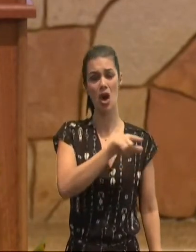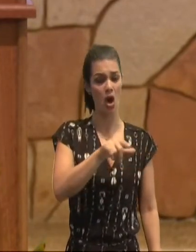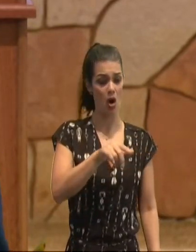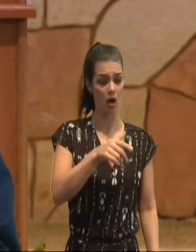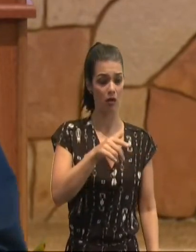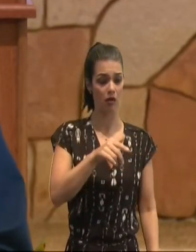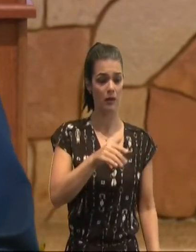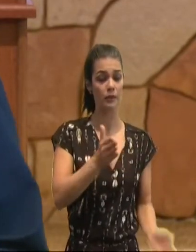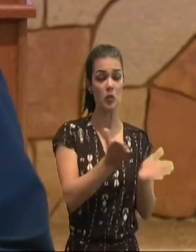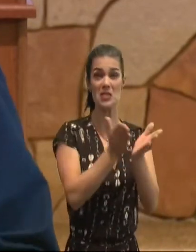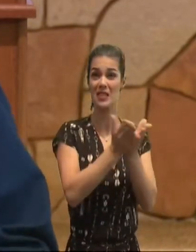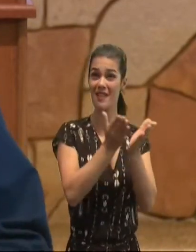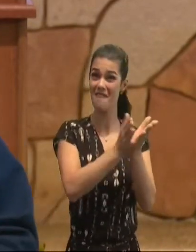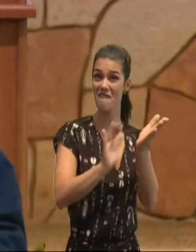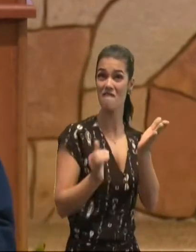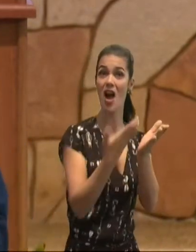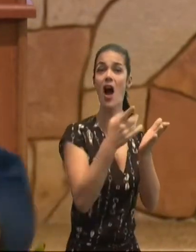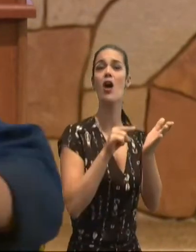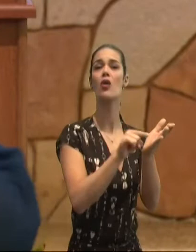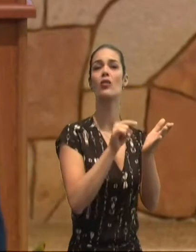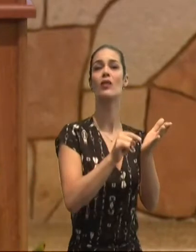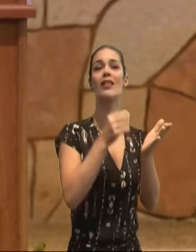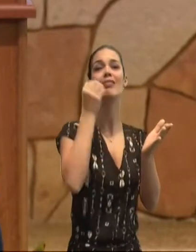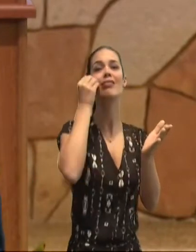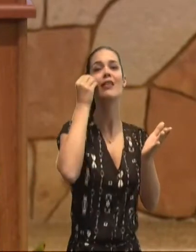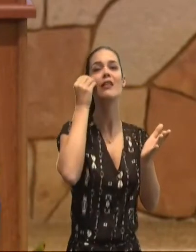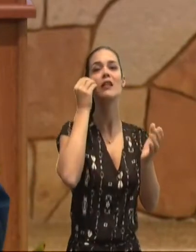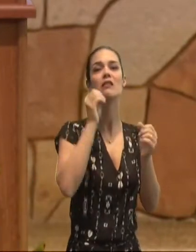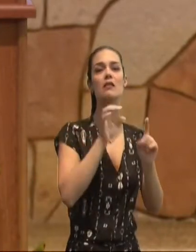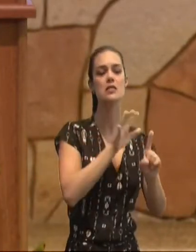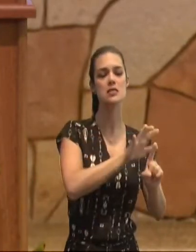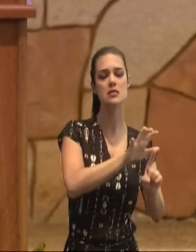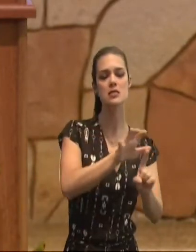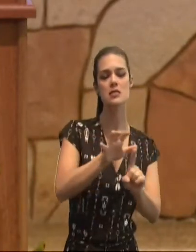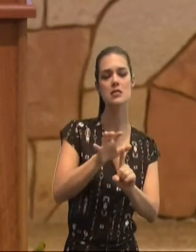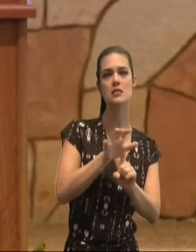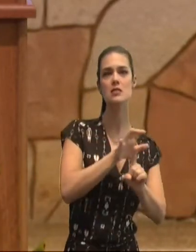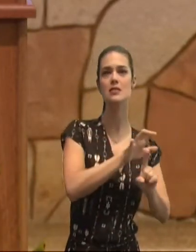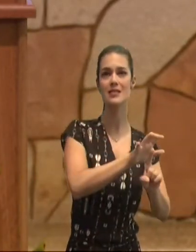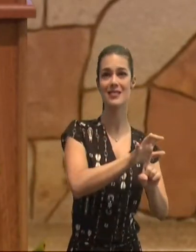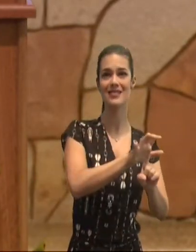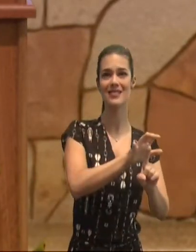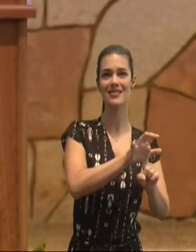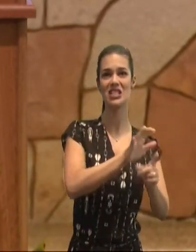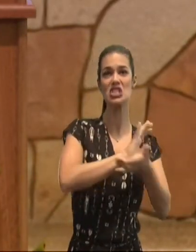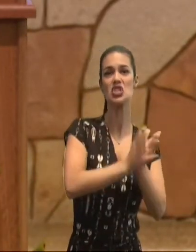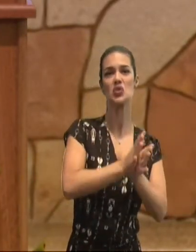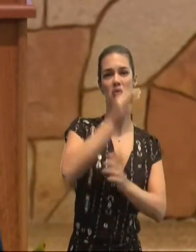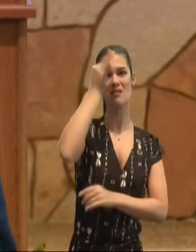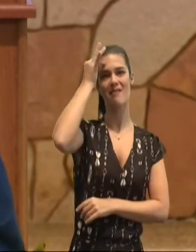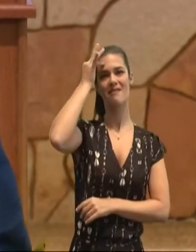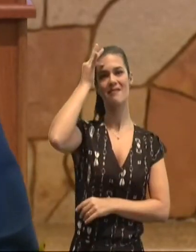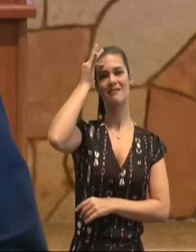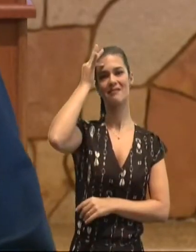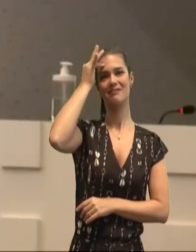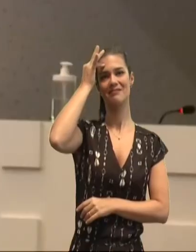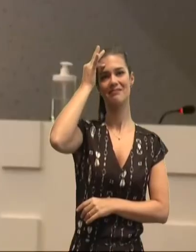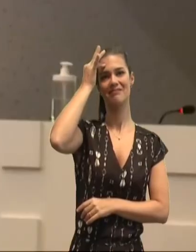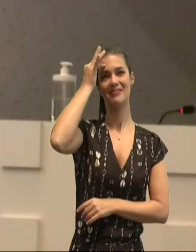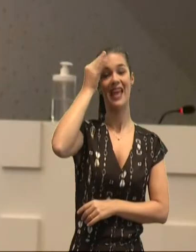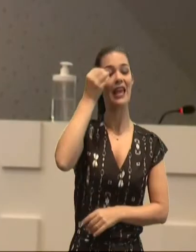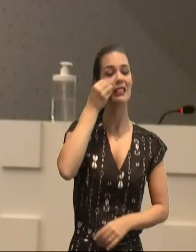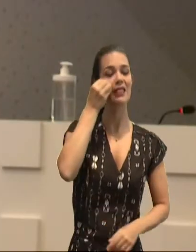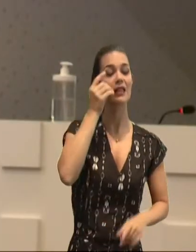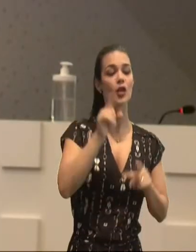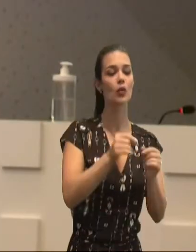cristãos, estão tentando, dissimular, perverter a fé, e desviar, esses irmãos,